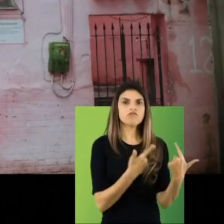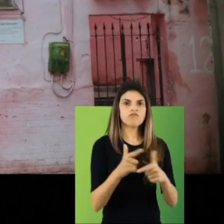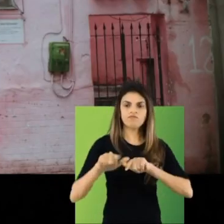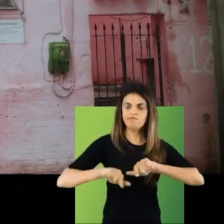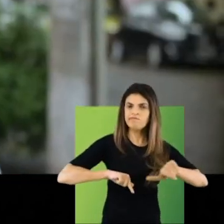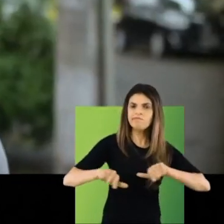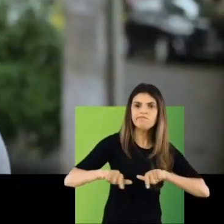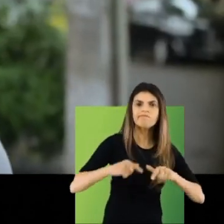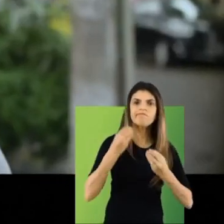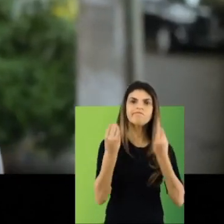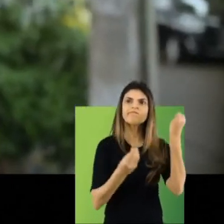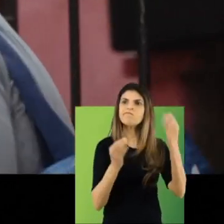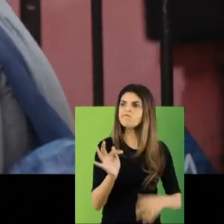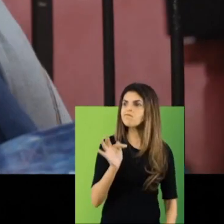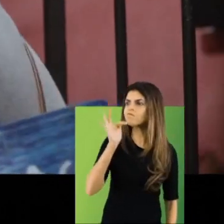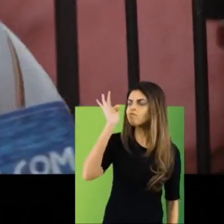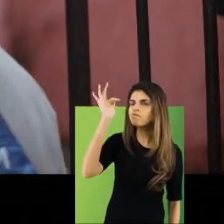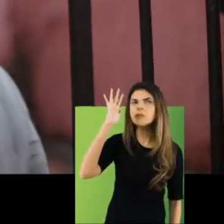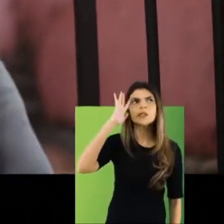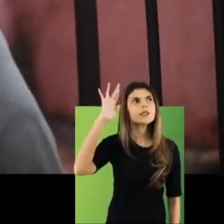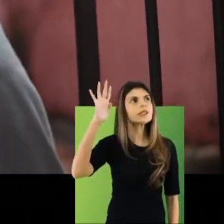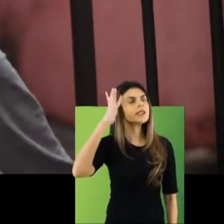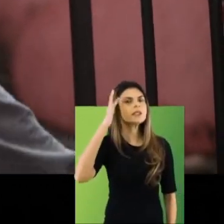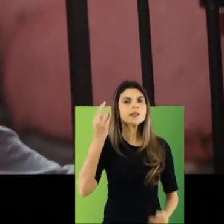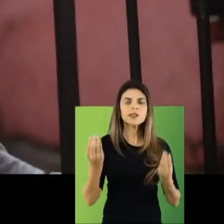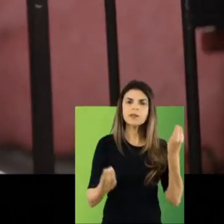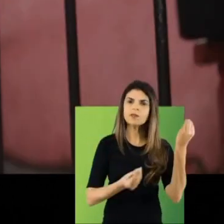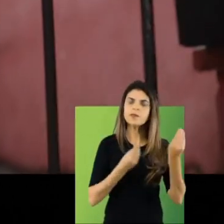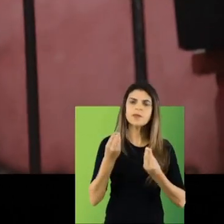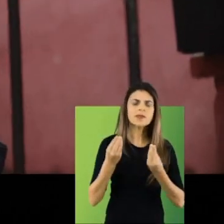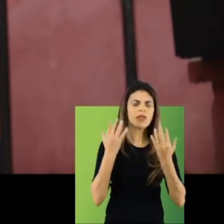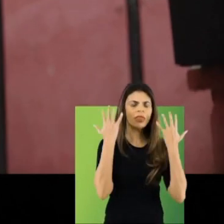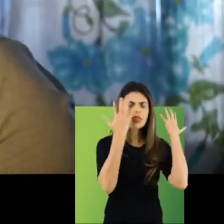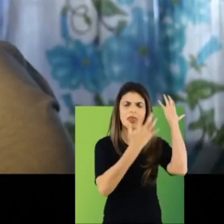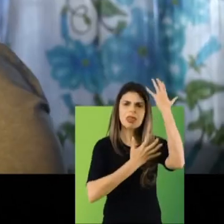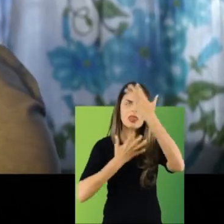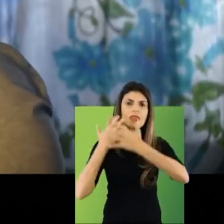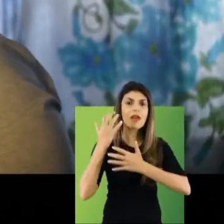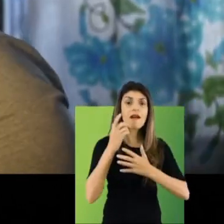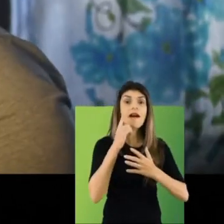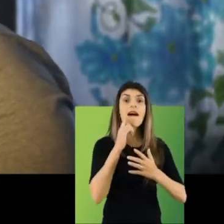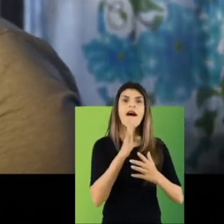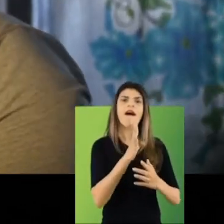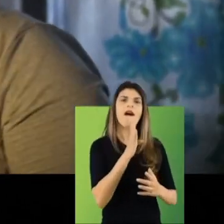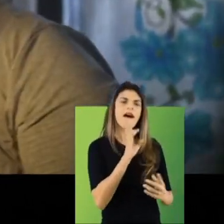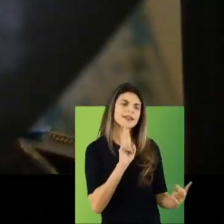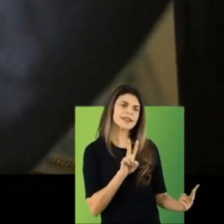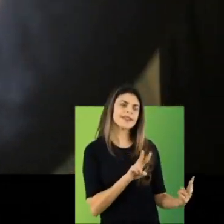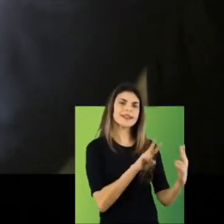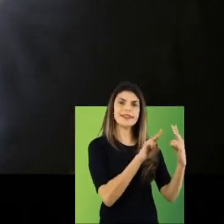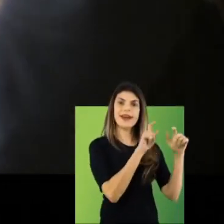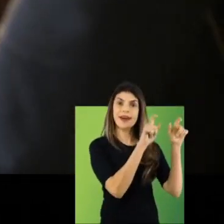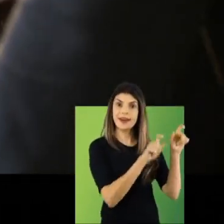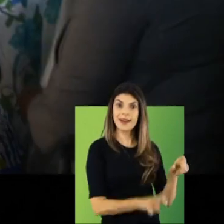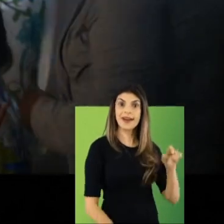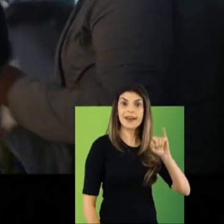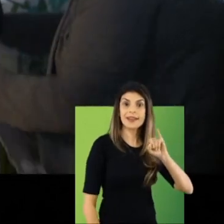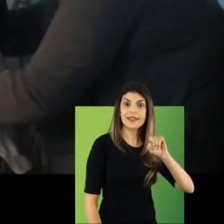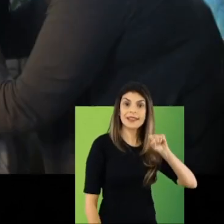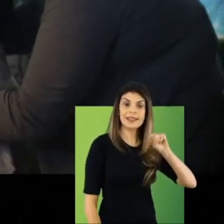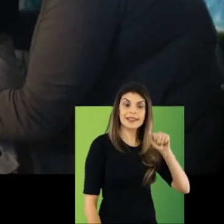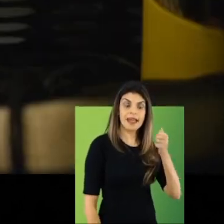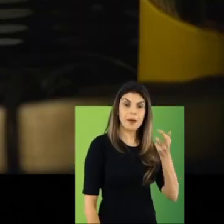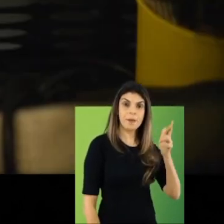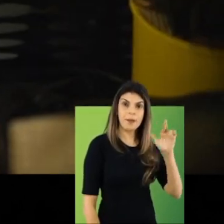perspectiva mesmo, eu fiquei muito abalada. Aí eu conheci a Isamara, que é ela que